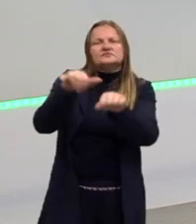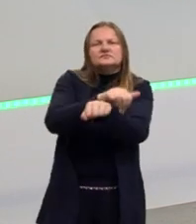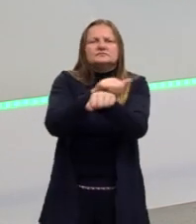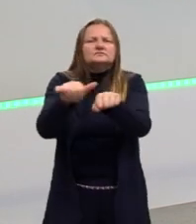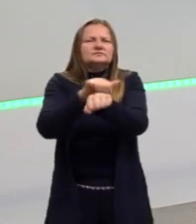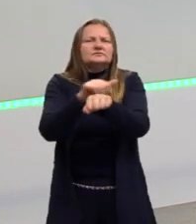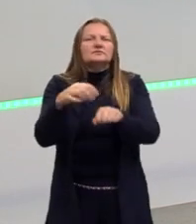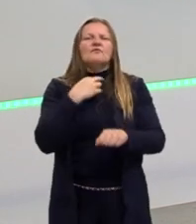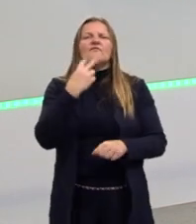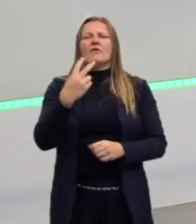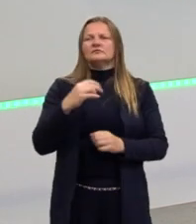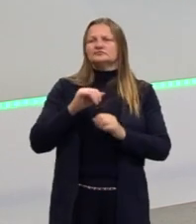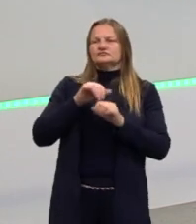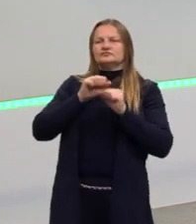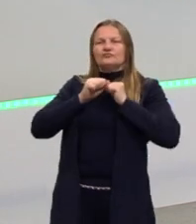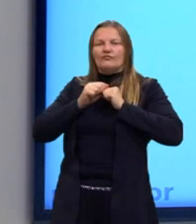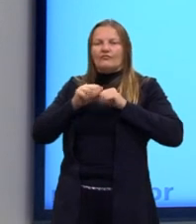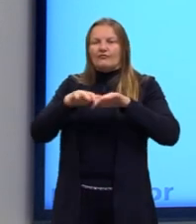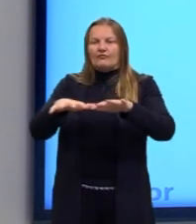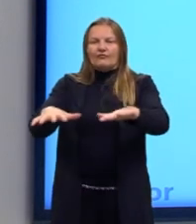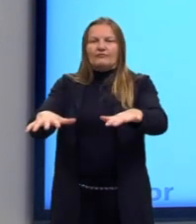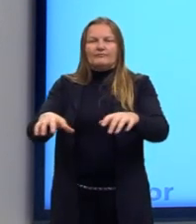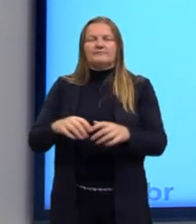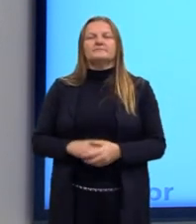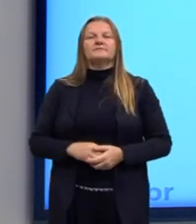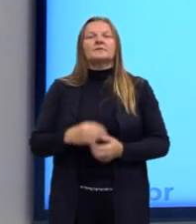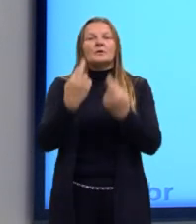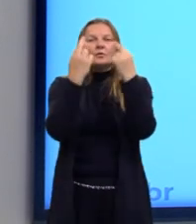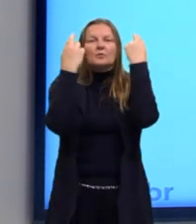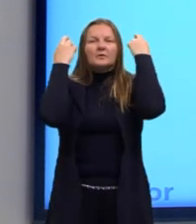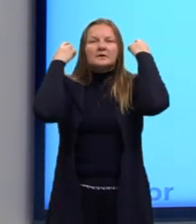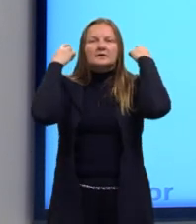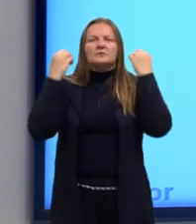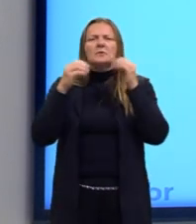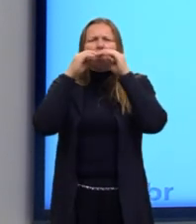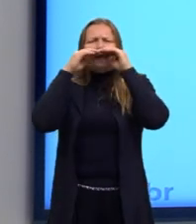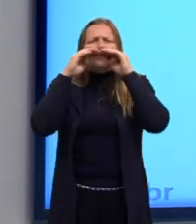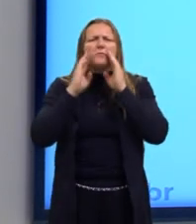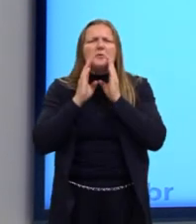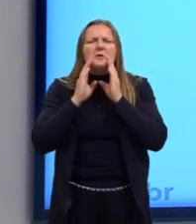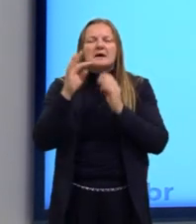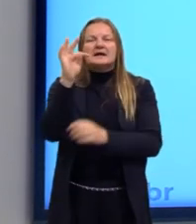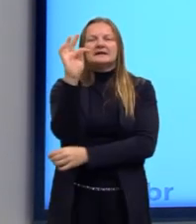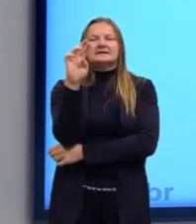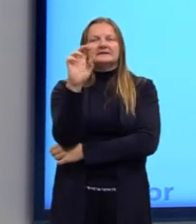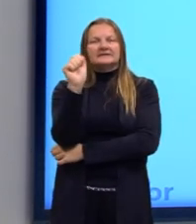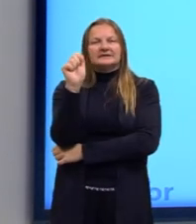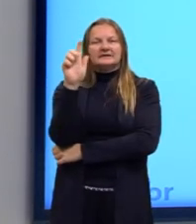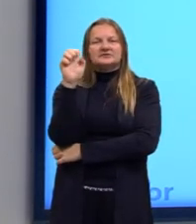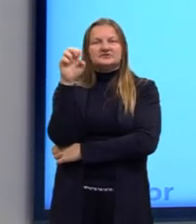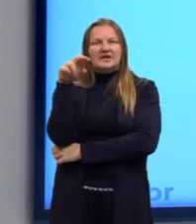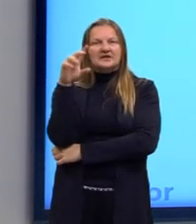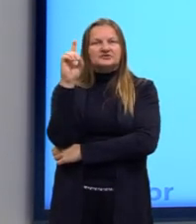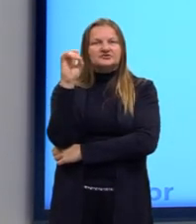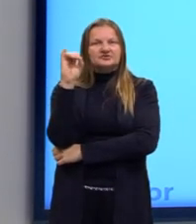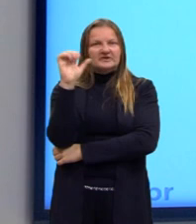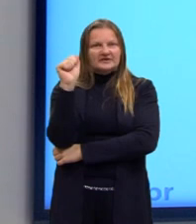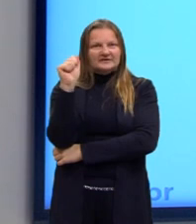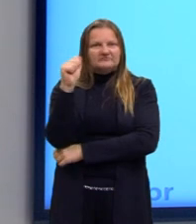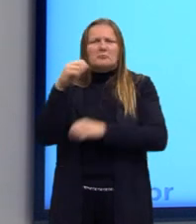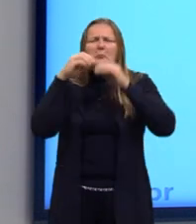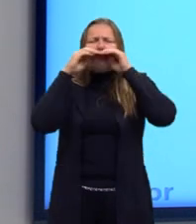para que a voz se propagasse para o público. E os gregos aqui, a tragédia. A tragédia. Os gregos são muito fãs da tragédia.